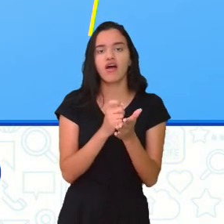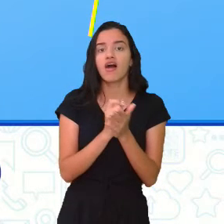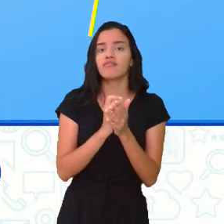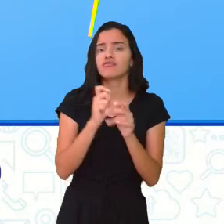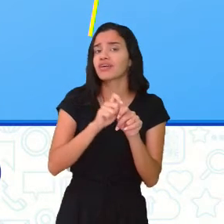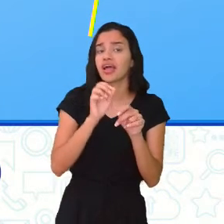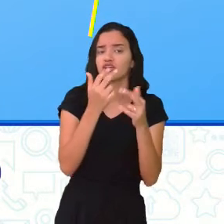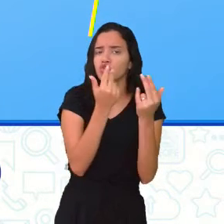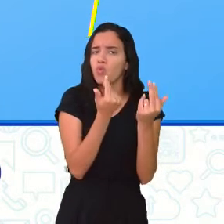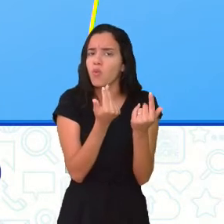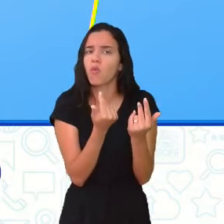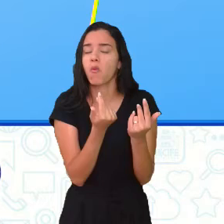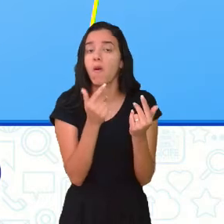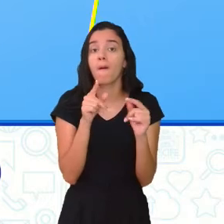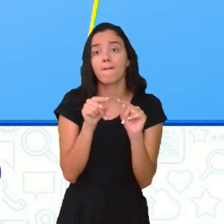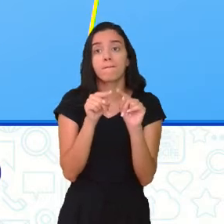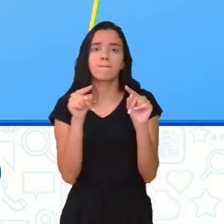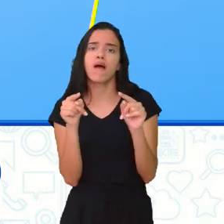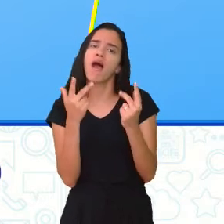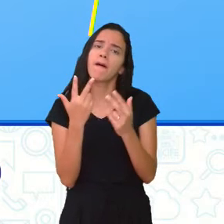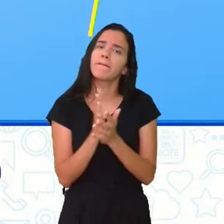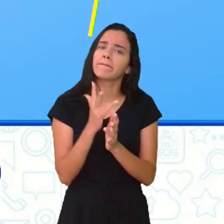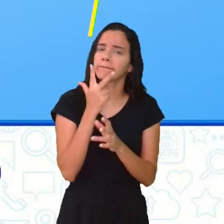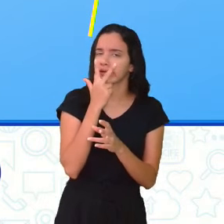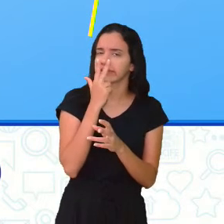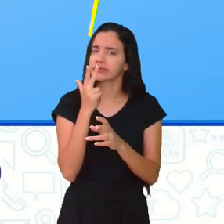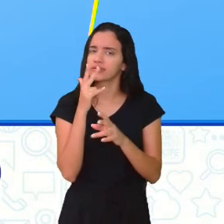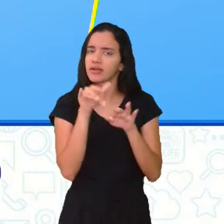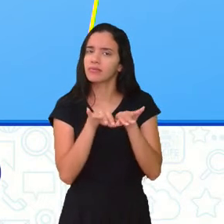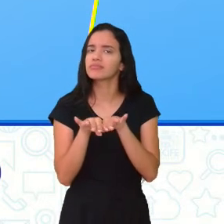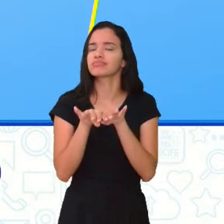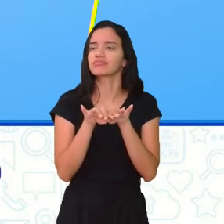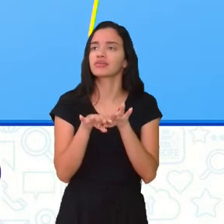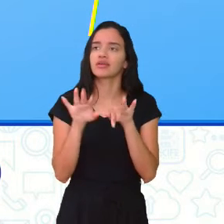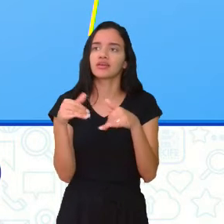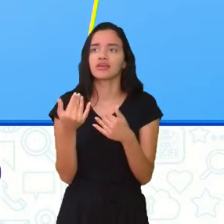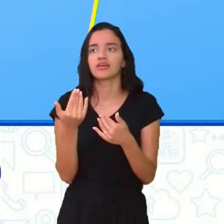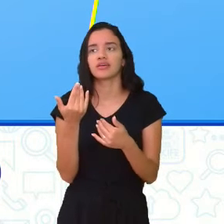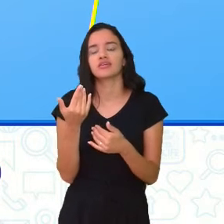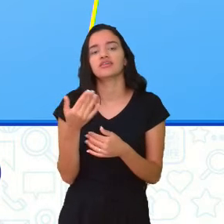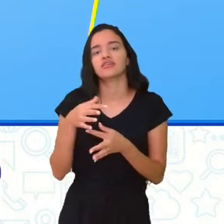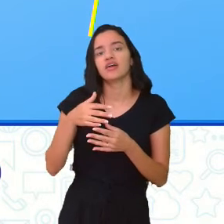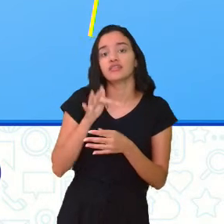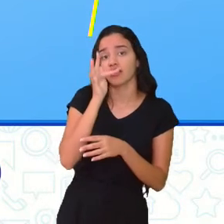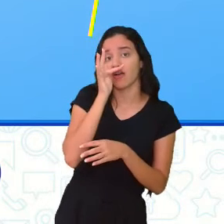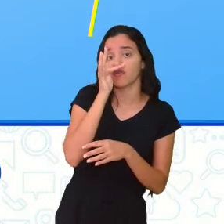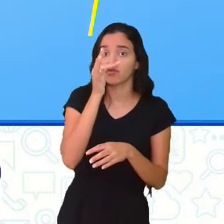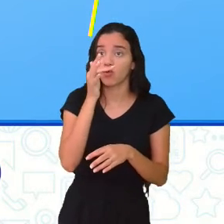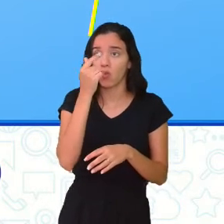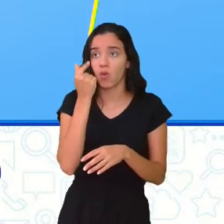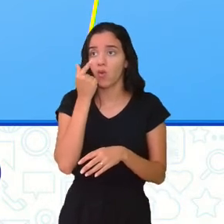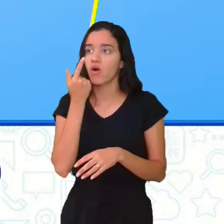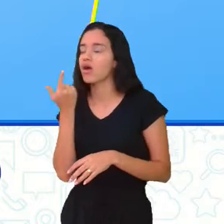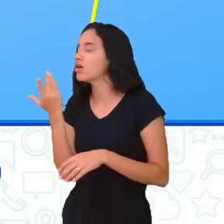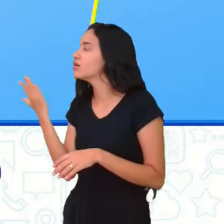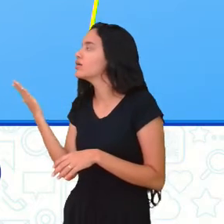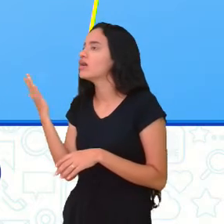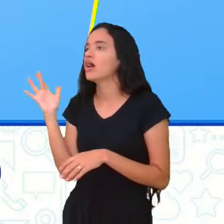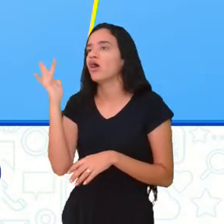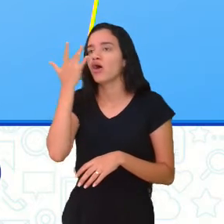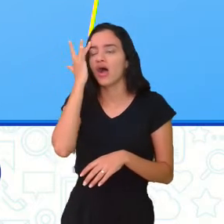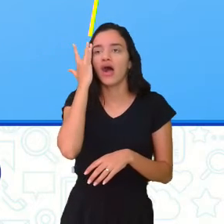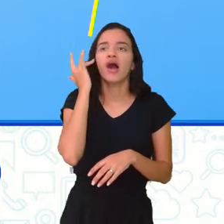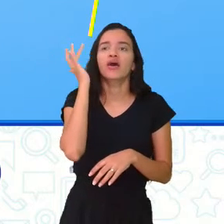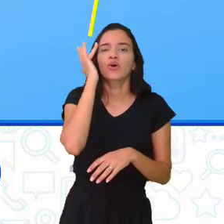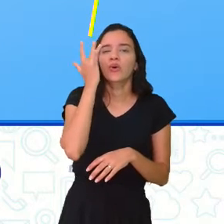mas você percebe um padrão simétrico. E essa plantinha aqui, a mesma coisa. O você achou desse